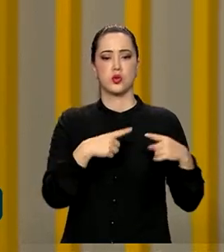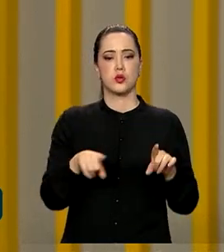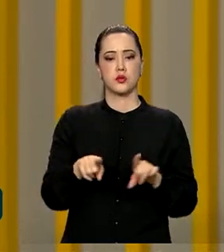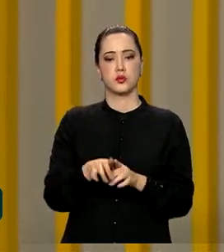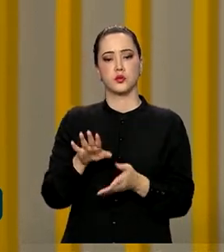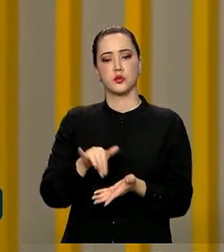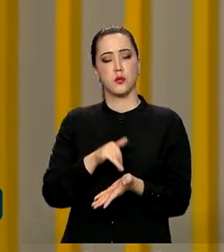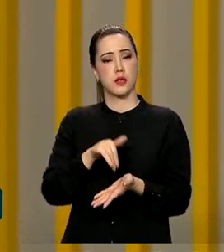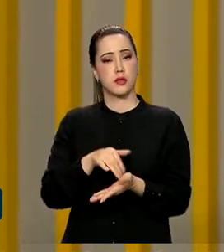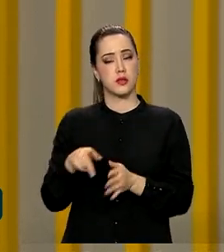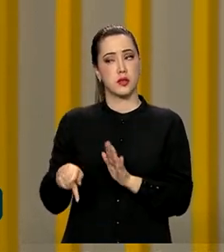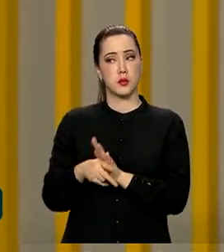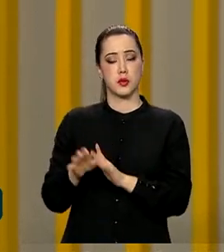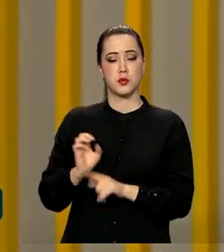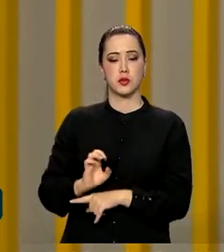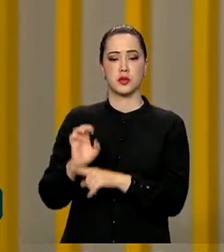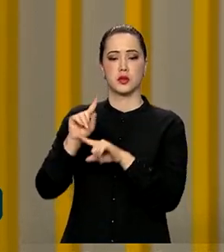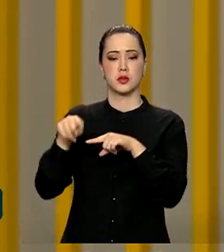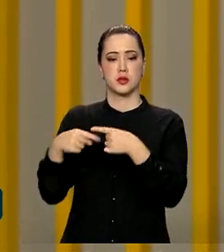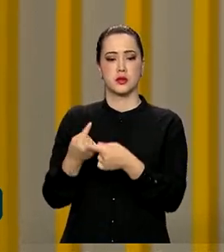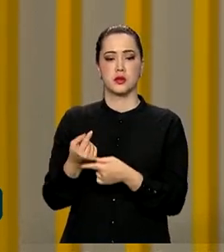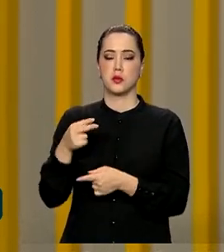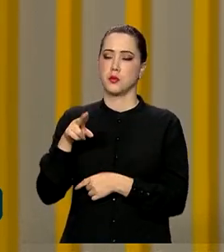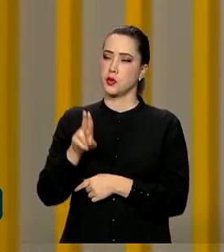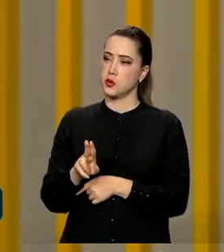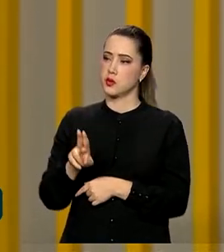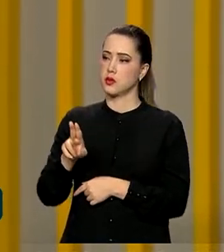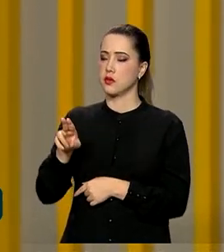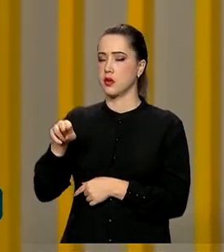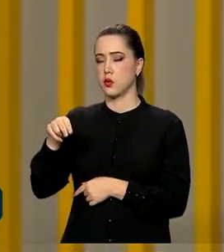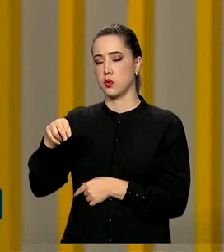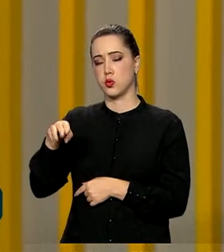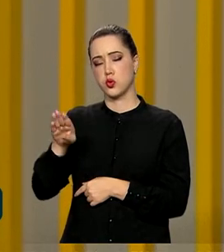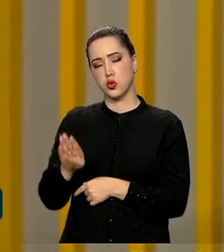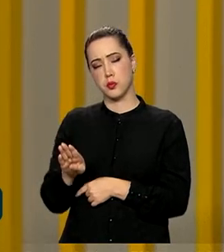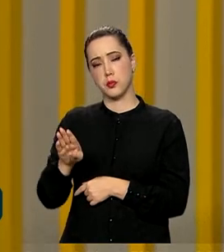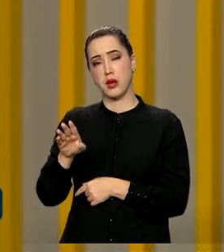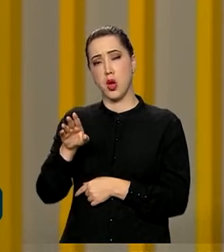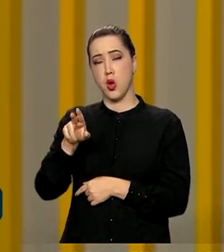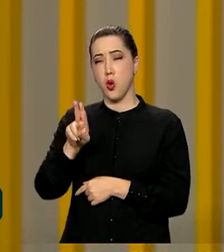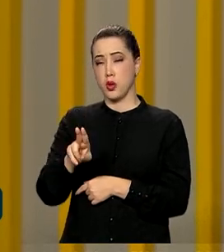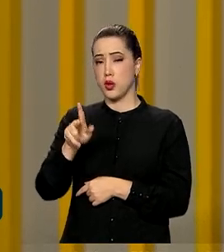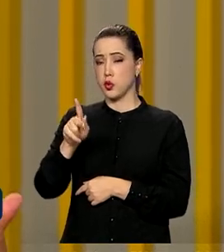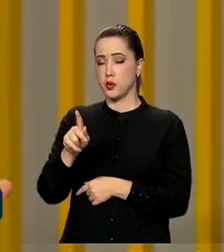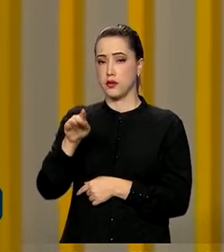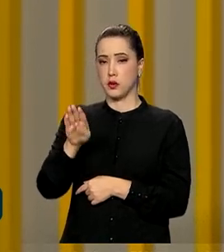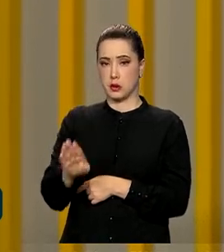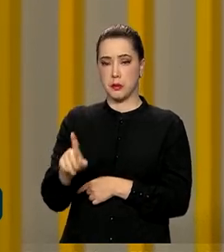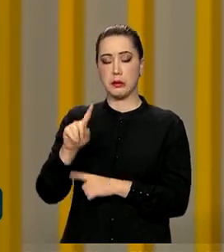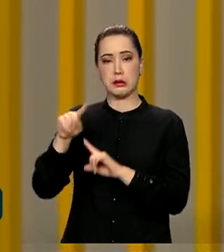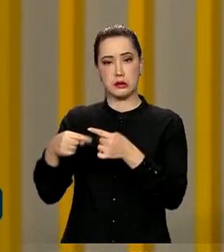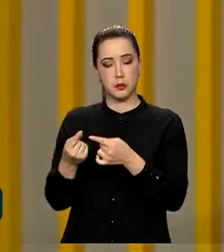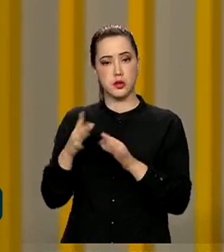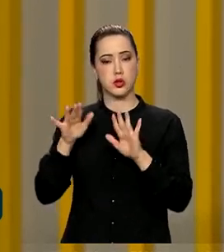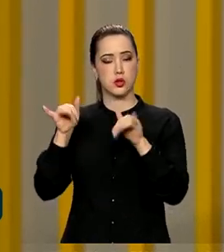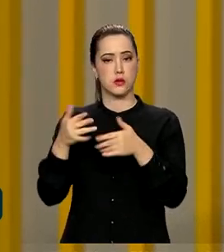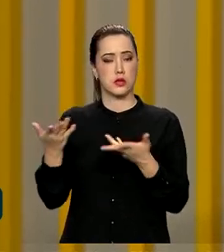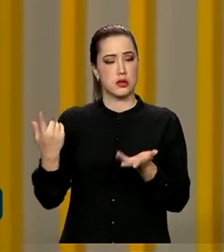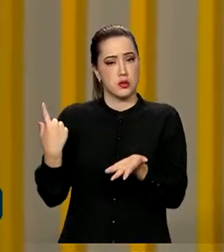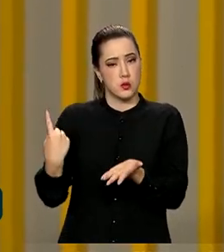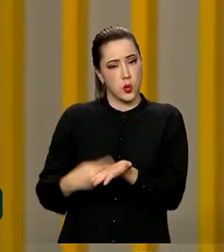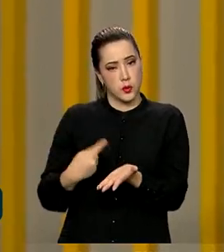os secretários estaduais. Depois fui na UPB, que é a União de Prefeitos da Bahia, e também na FECP, é onde nós fechamos esse